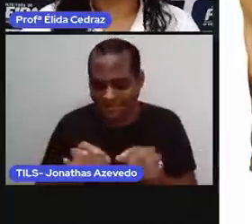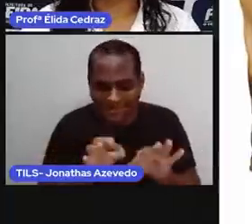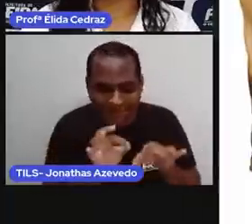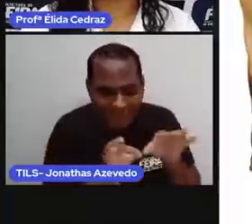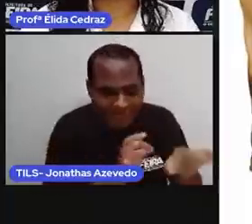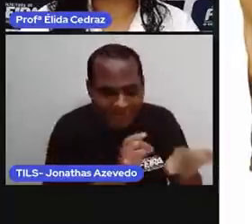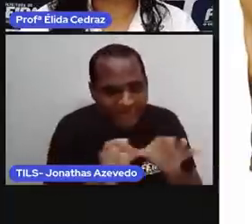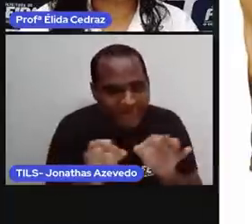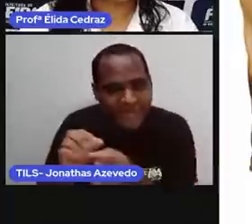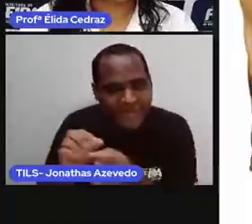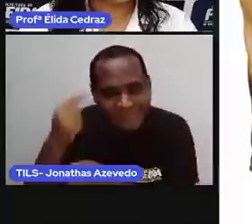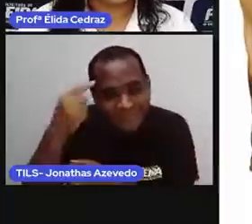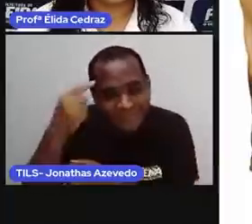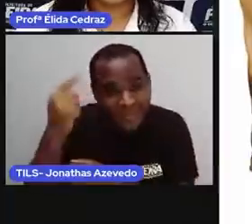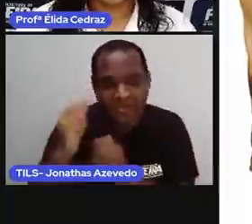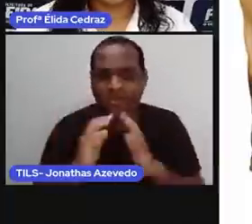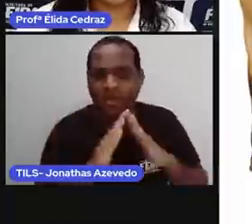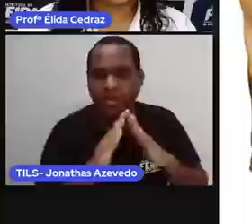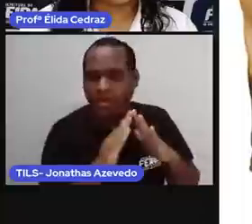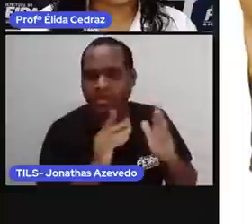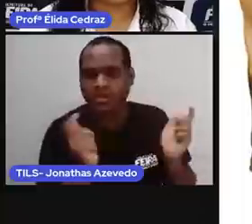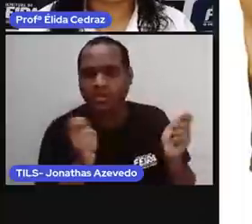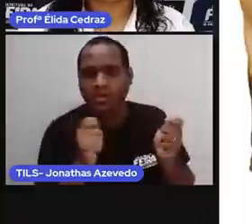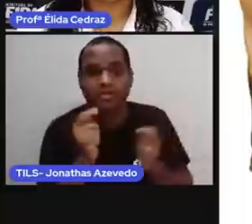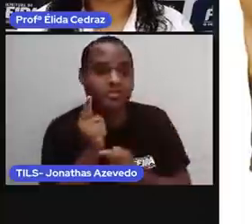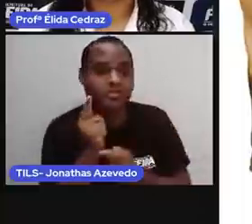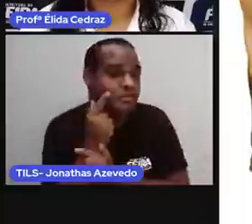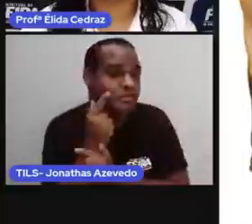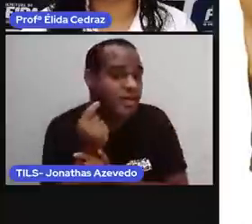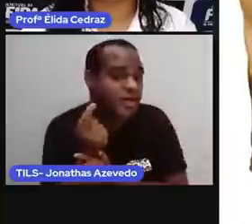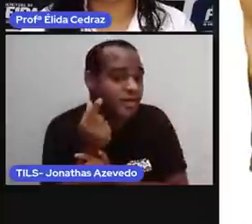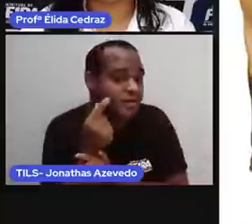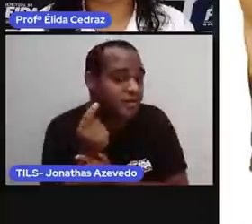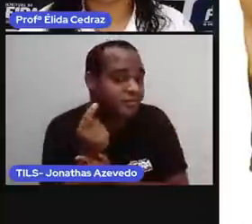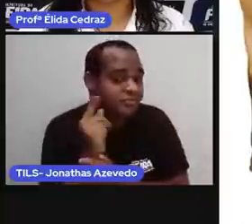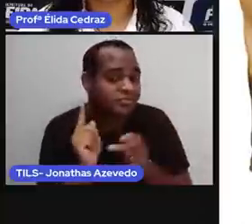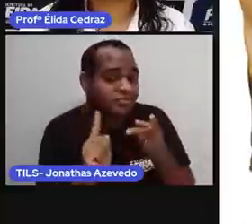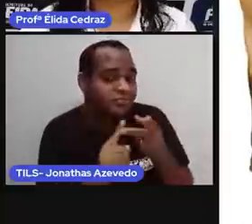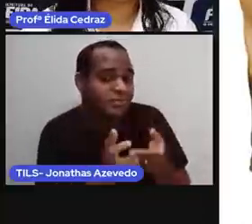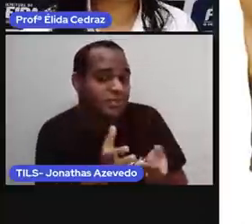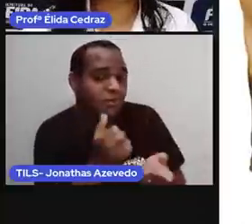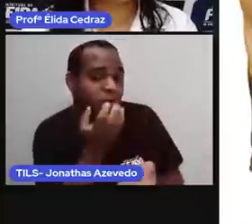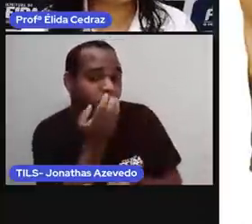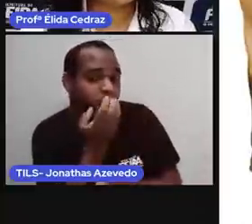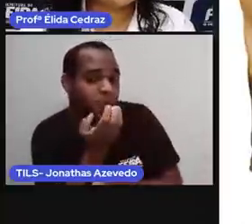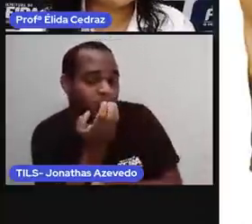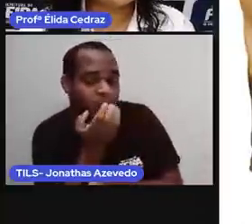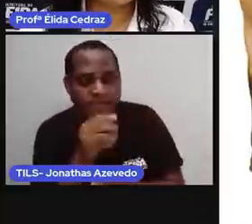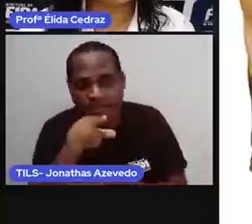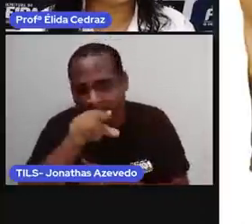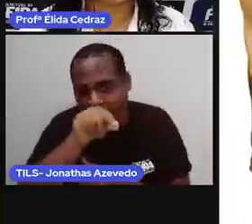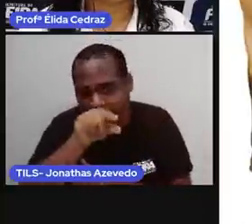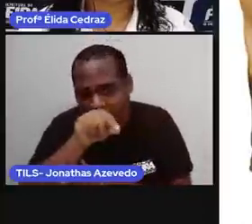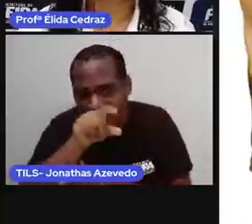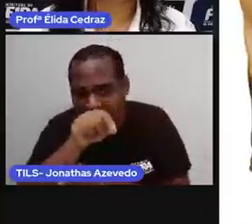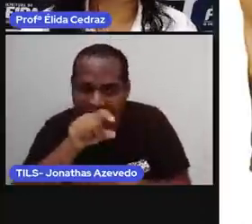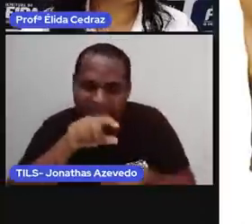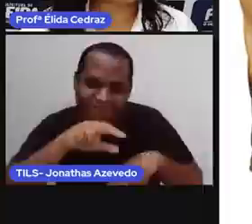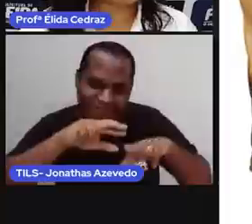Aquele que a gente cria em casa. O gato, o cachorro e os passarinhos.